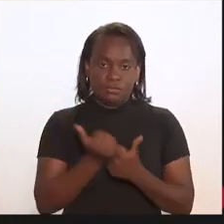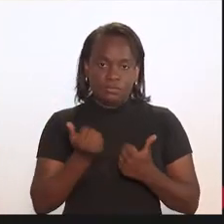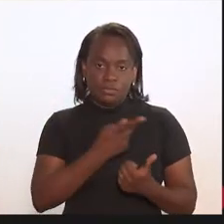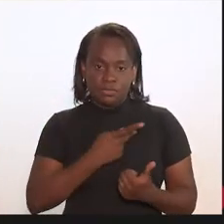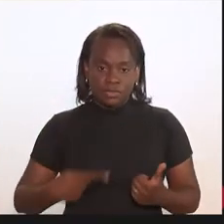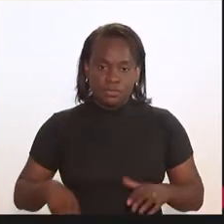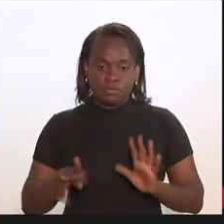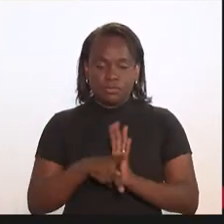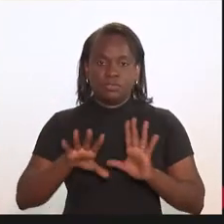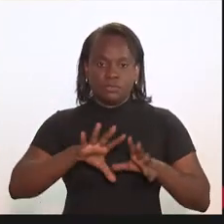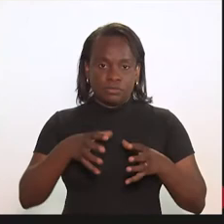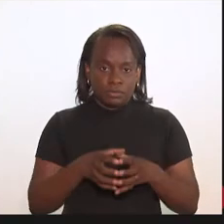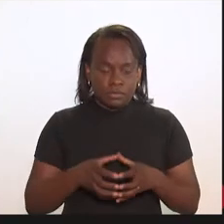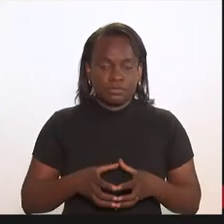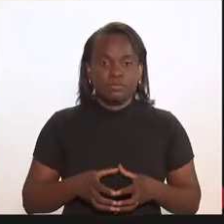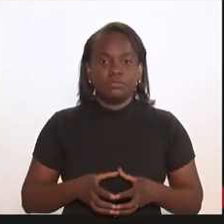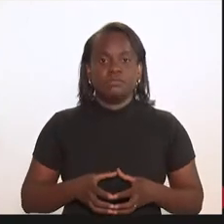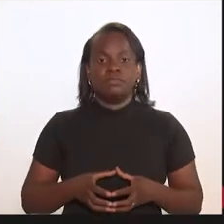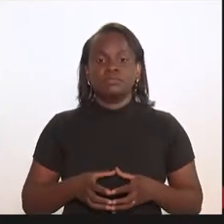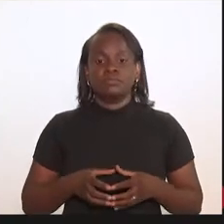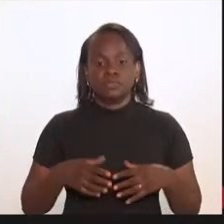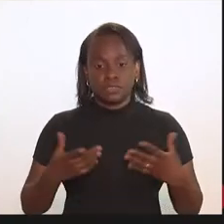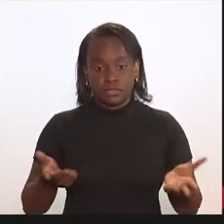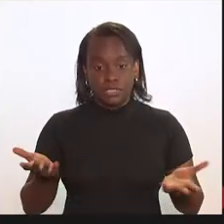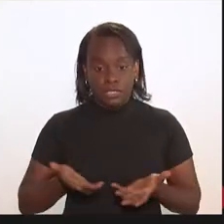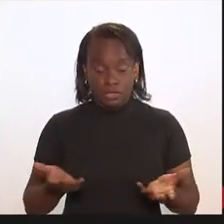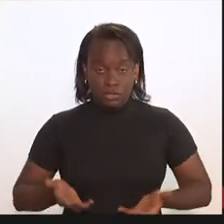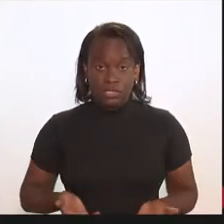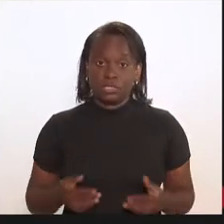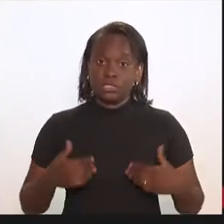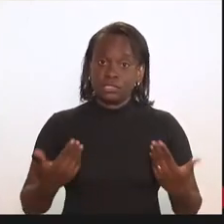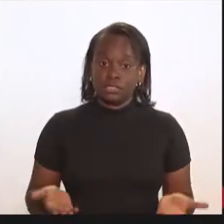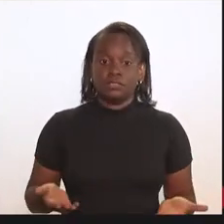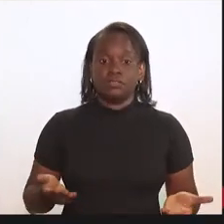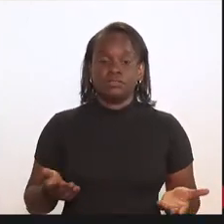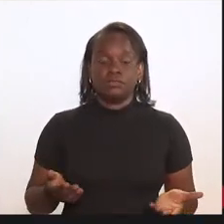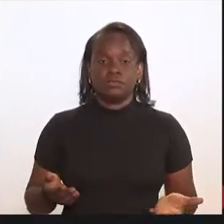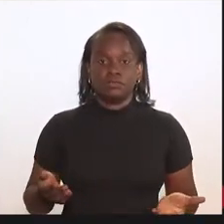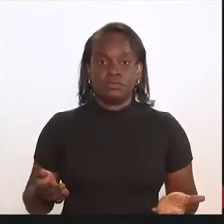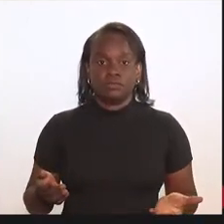-presidente da comissão, o que nesse momento, então,